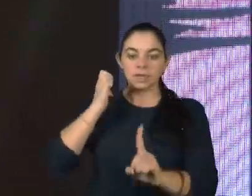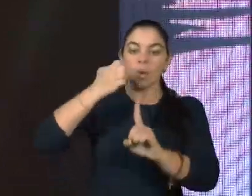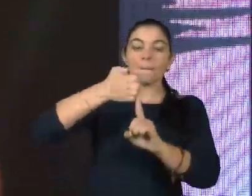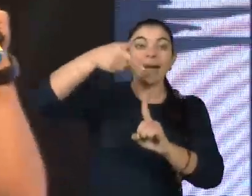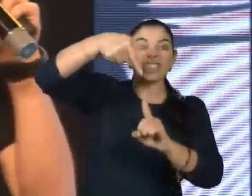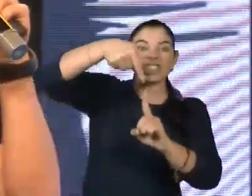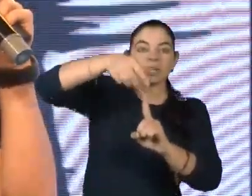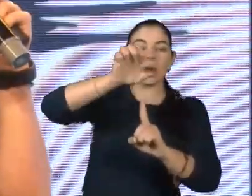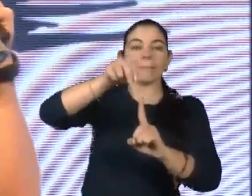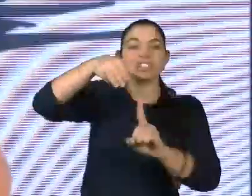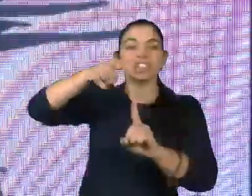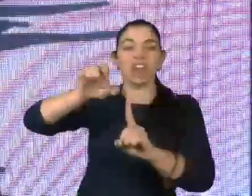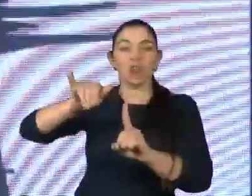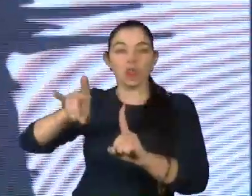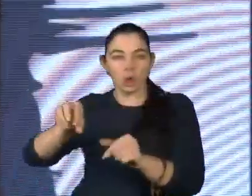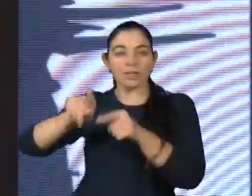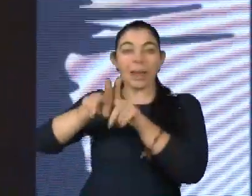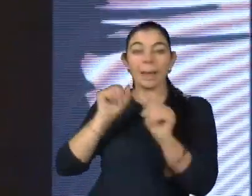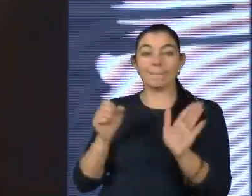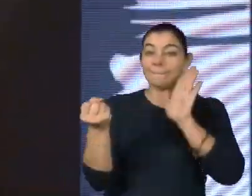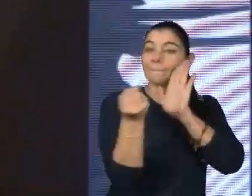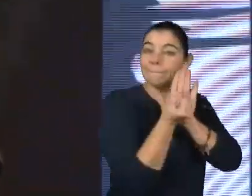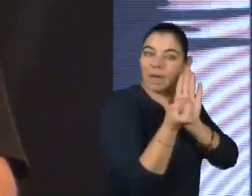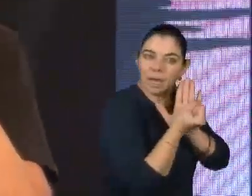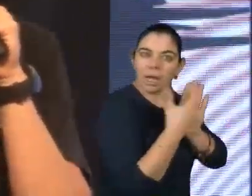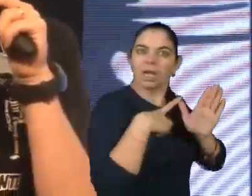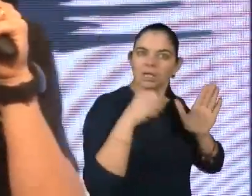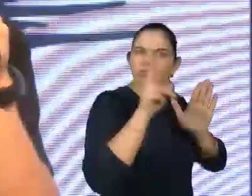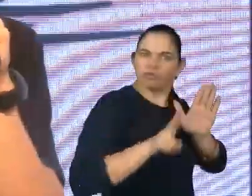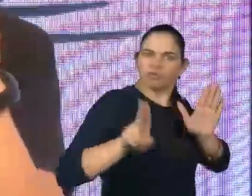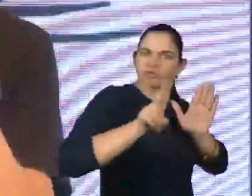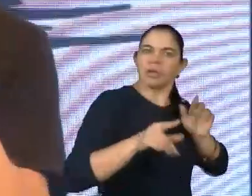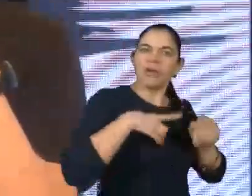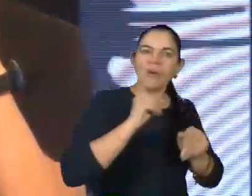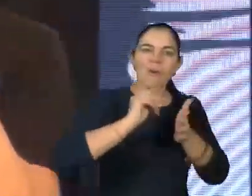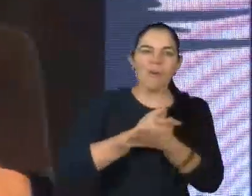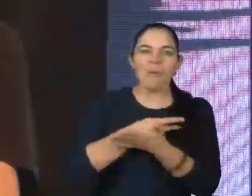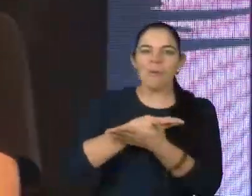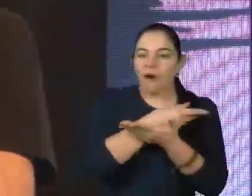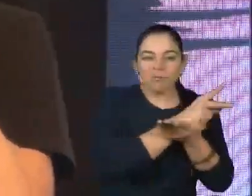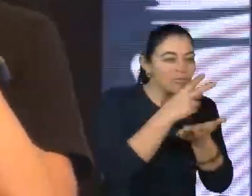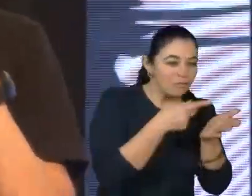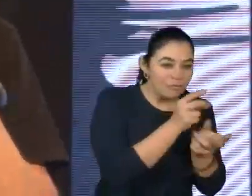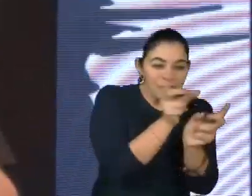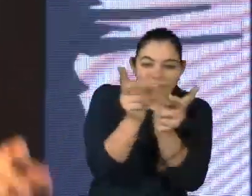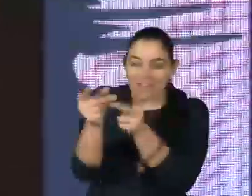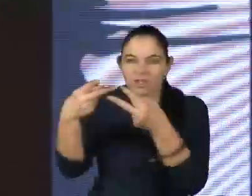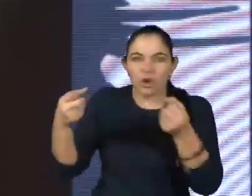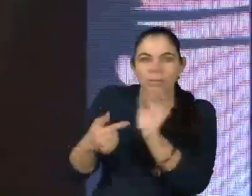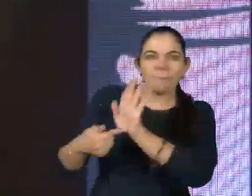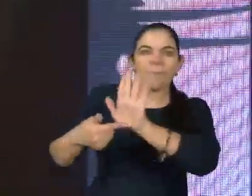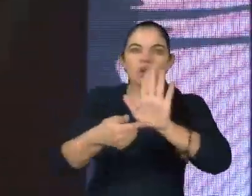marcas, cada vez mais, independente de terem ou não deficiência, falem dos produtos e não que se realce a sua condição.